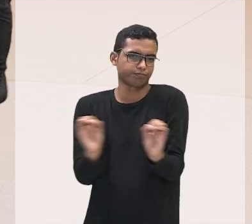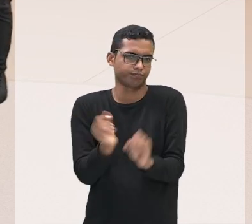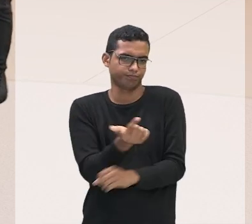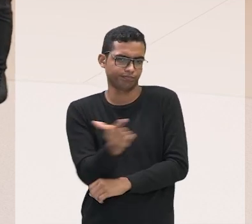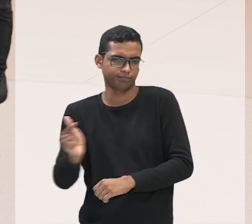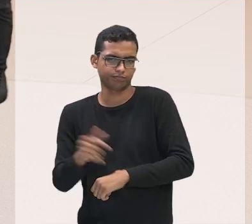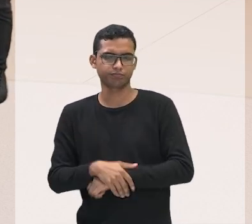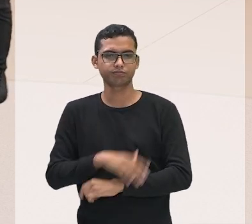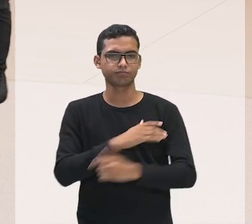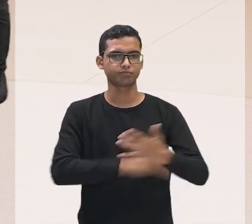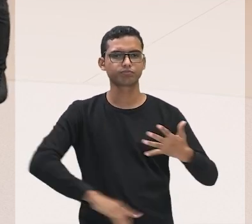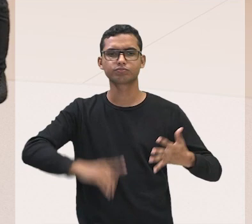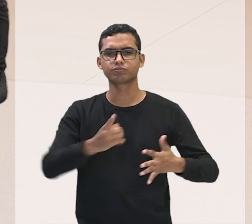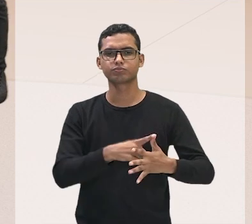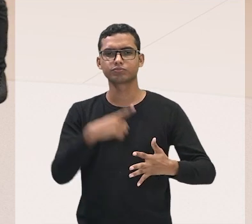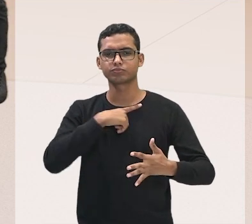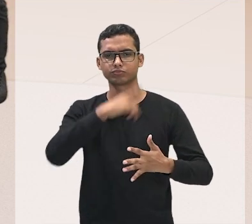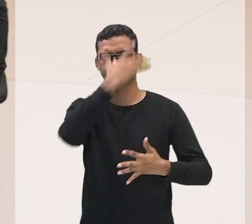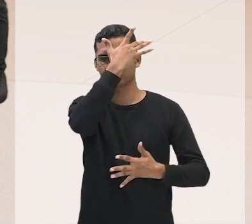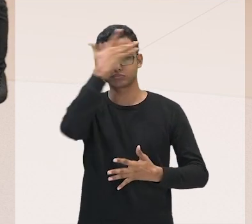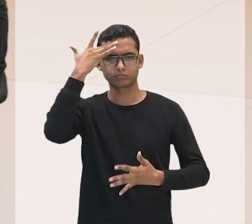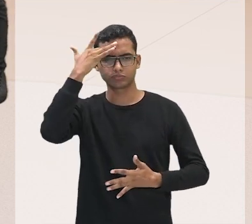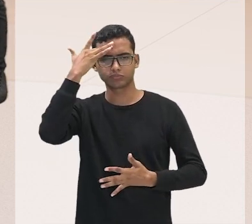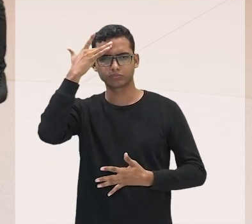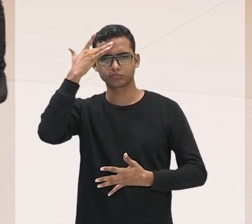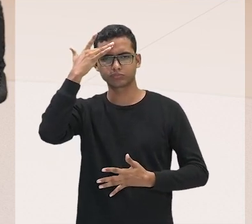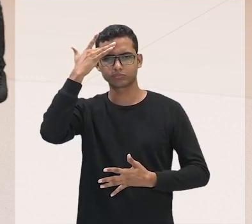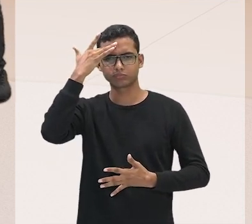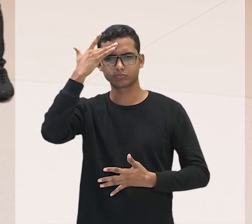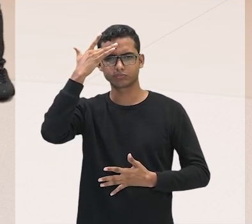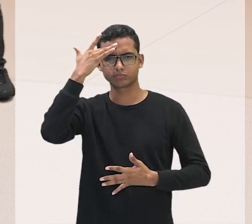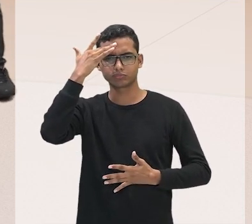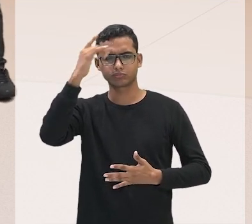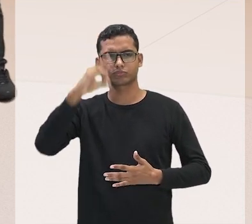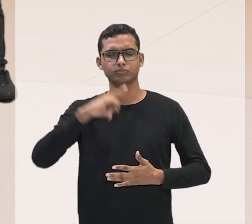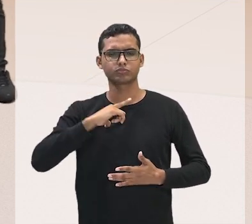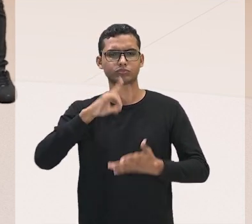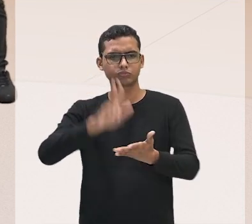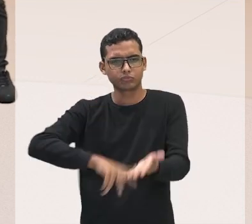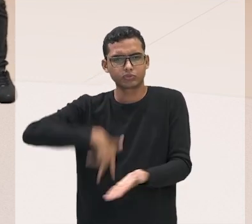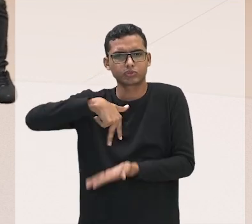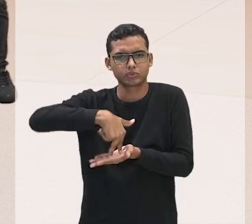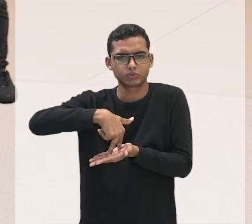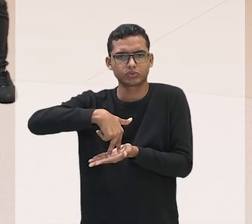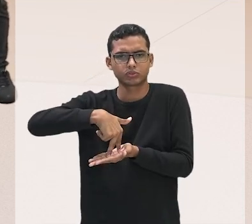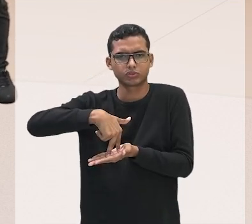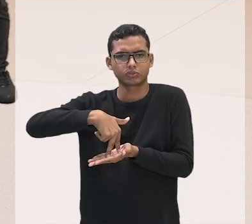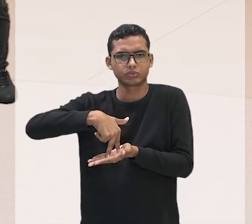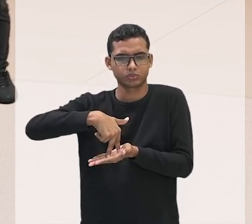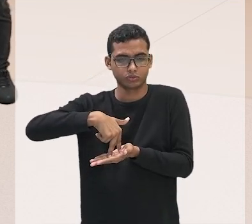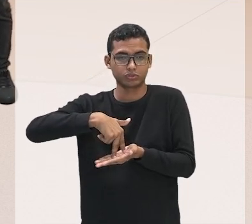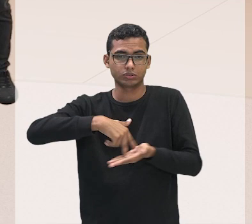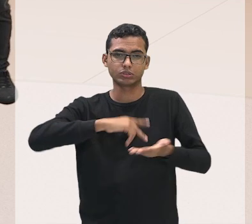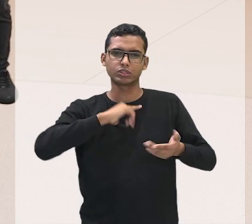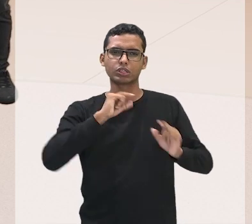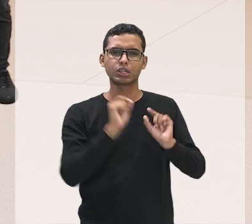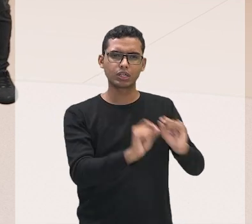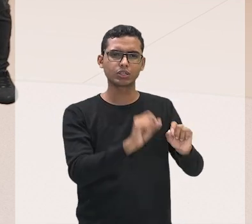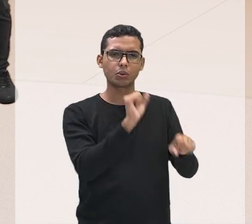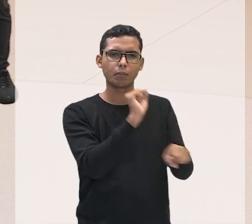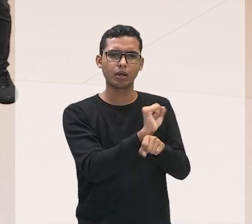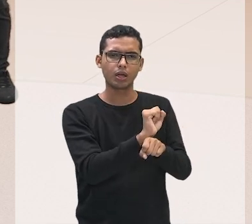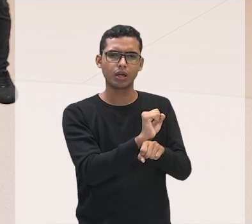Continuando, gente tem pessoas que são ativas mas não estão trabalhando. São as pessoas desocupadas. É o termo